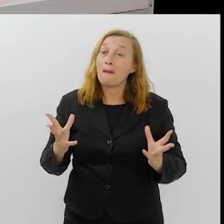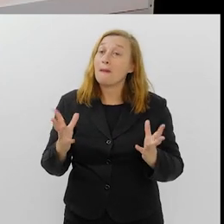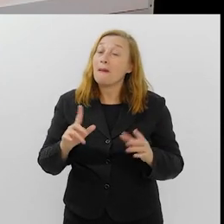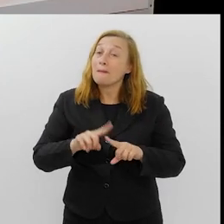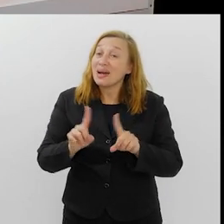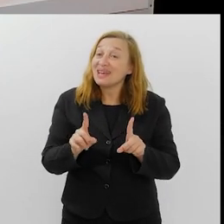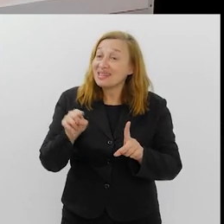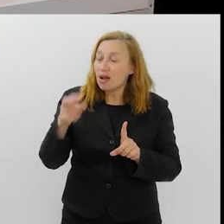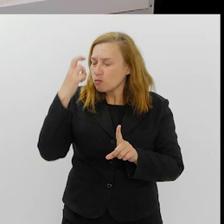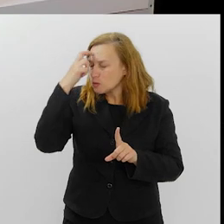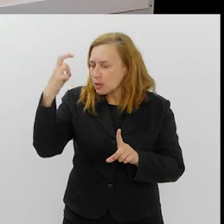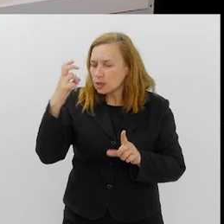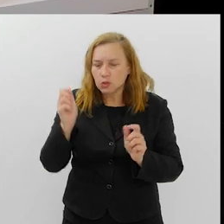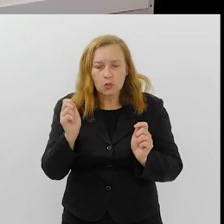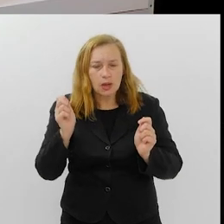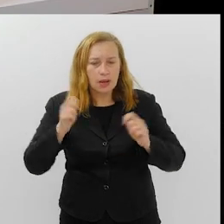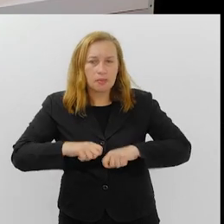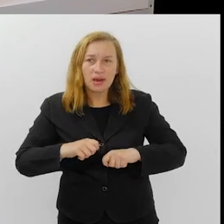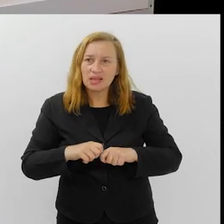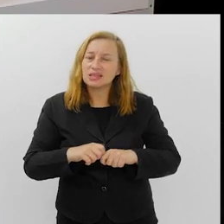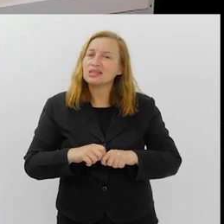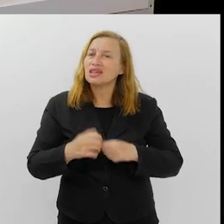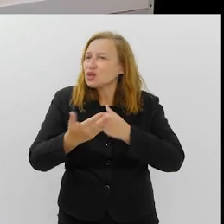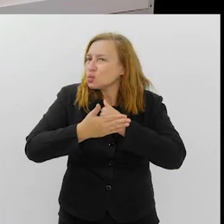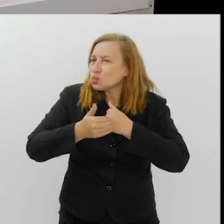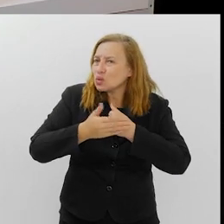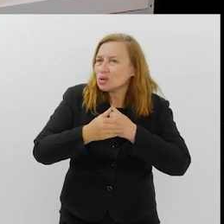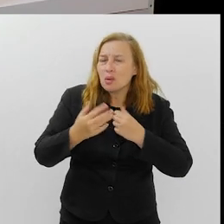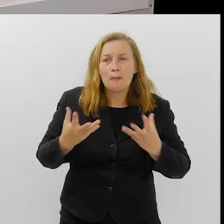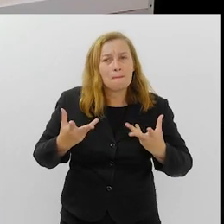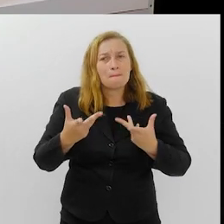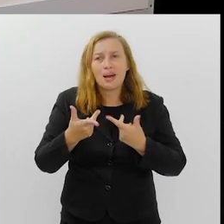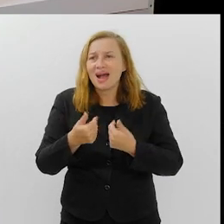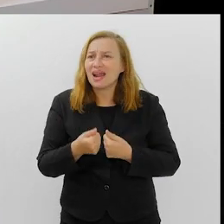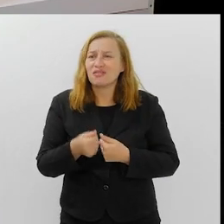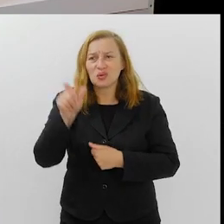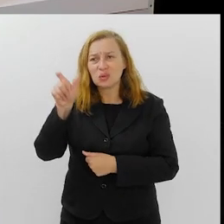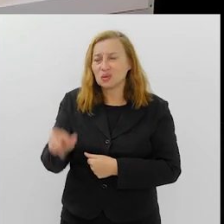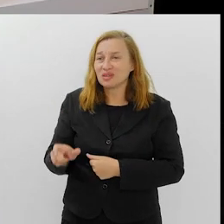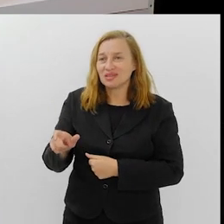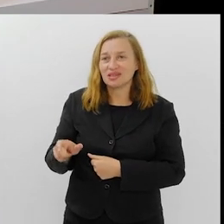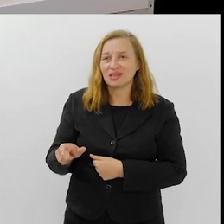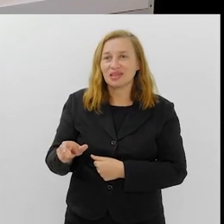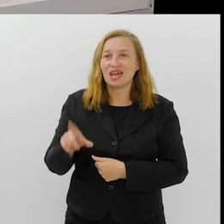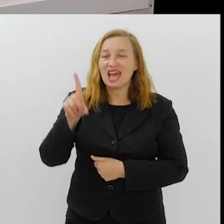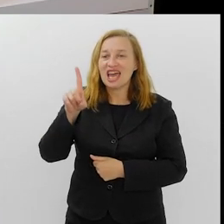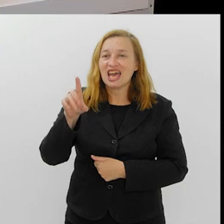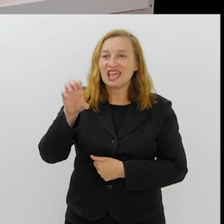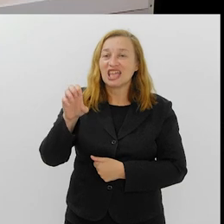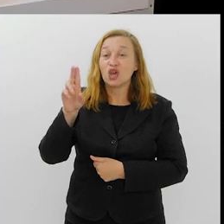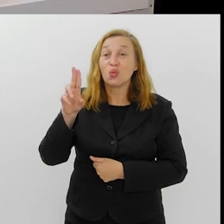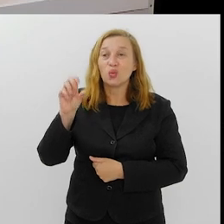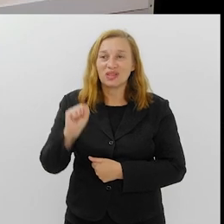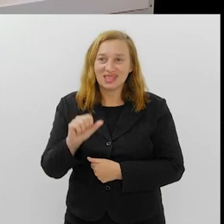beleza, de uma inteligência, de uma capacidade, de um amor, de um carinho. Maria Helena realmente é uma deusa.